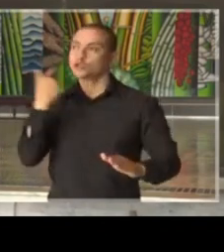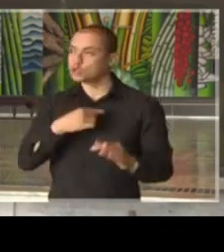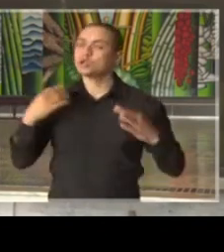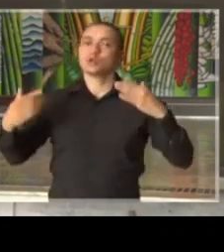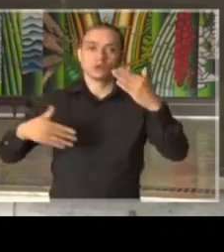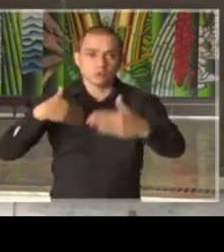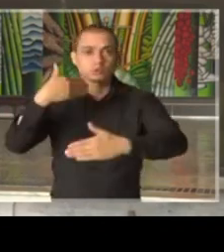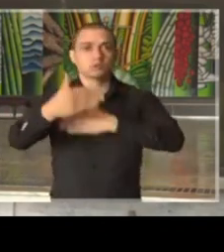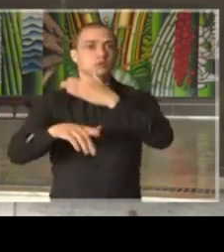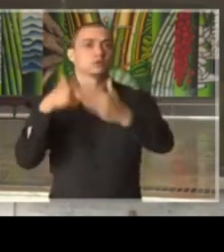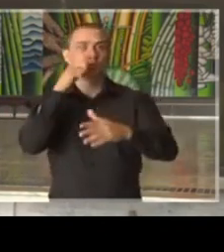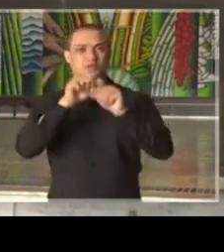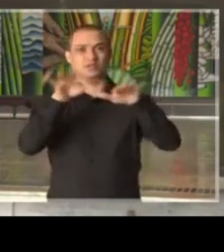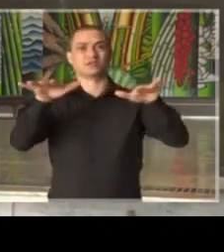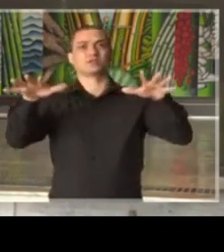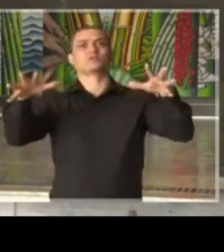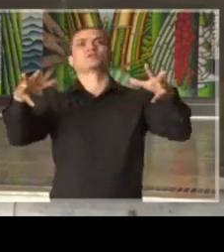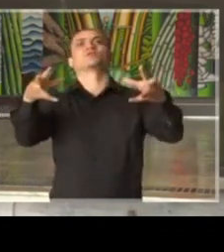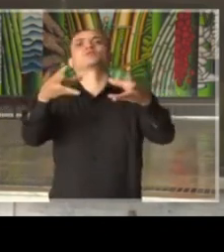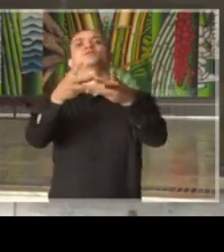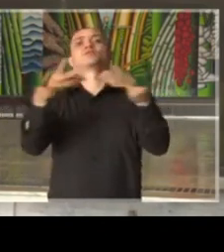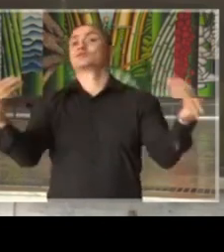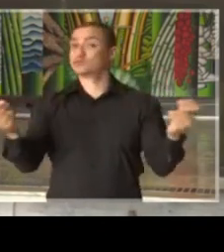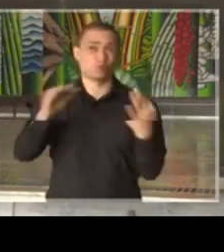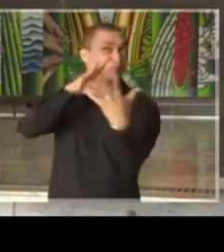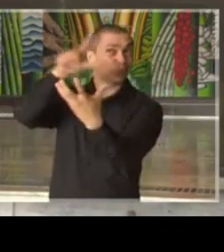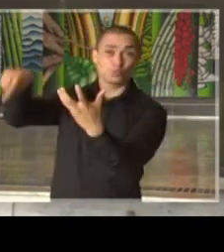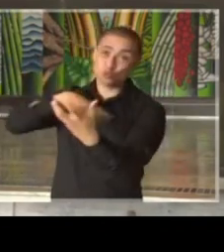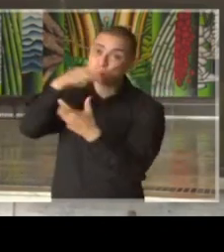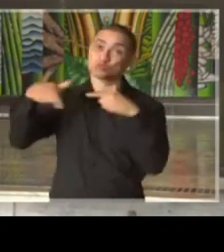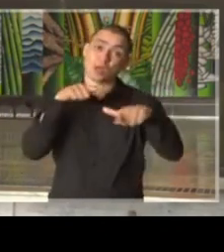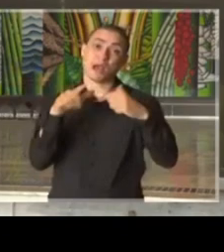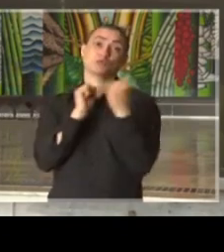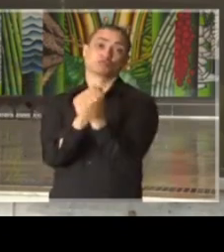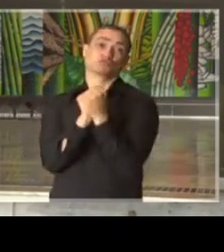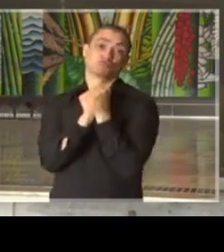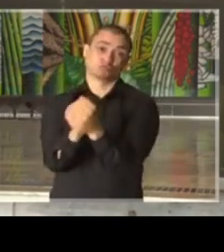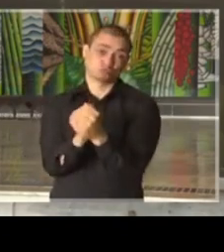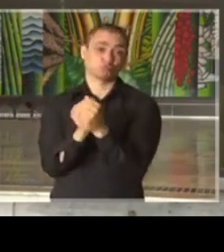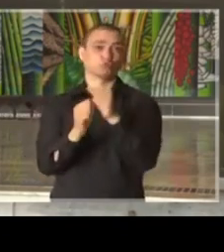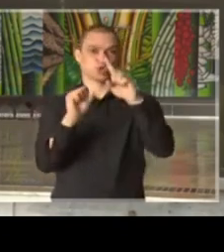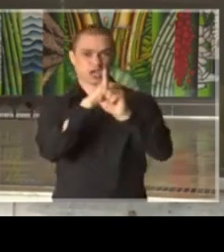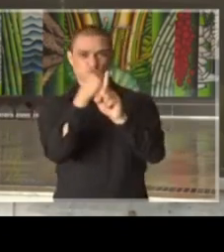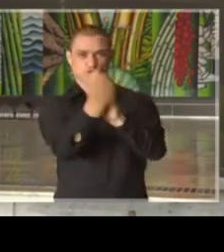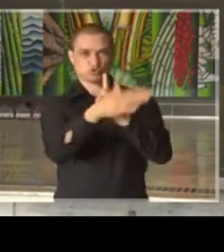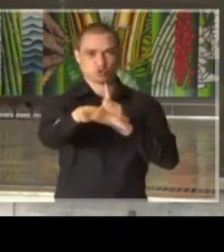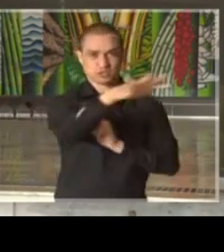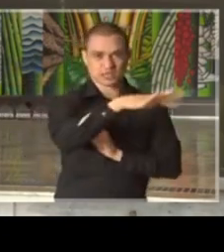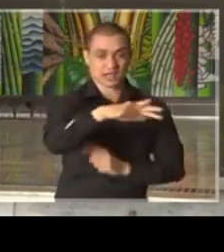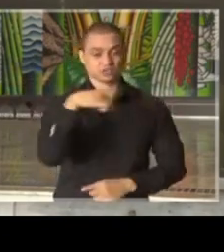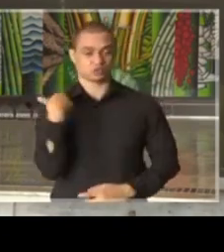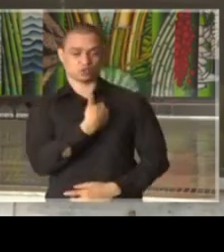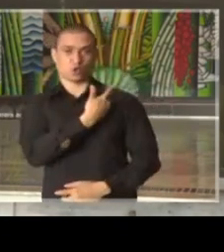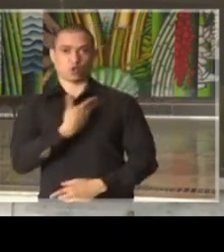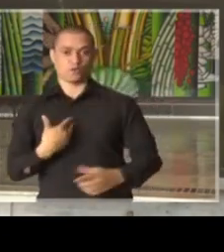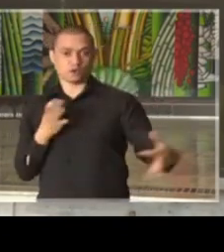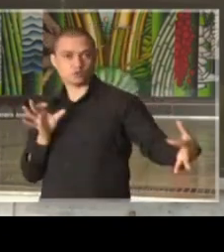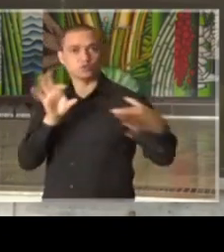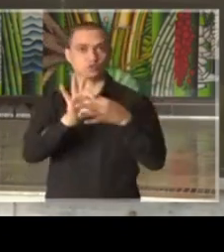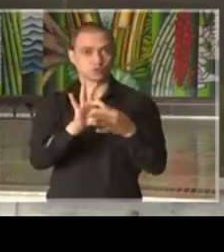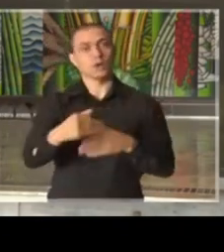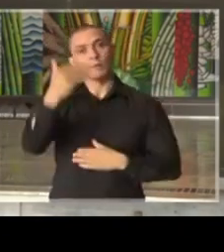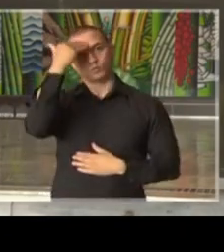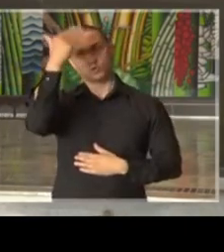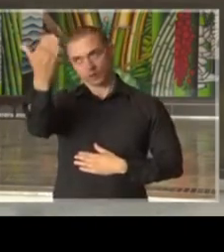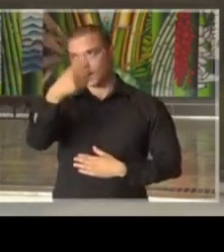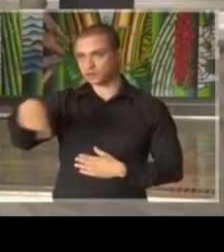essa pandemia dando exemplo para o mundo de trabalho conjunto entre sociedade e governo. Muito obrigado, bom dia a